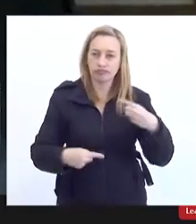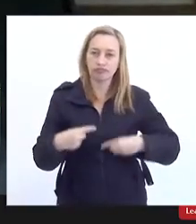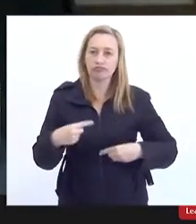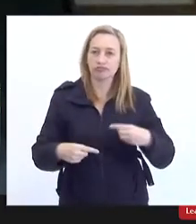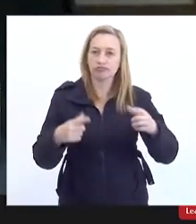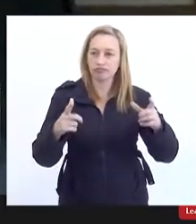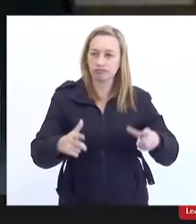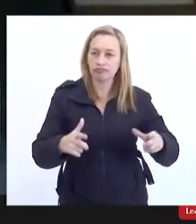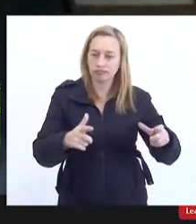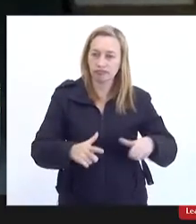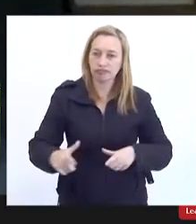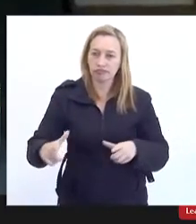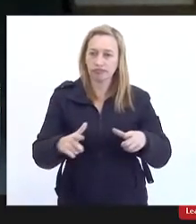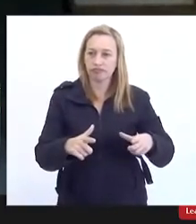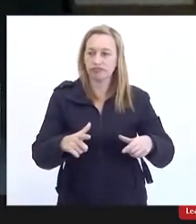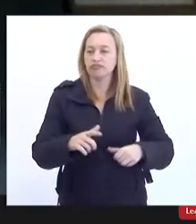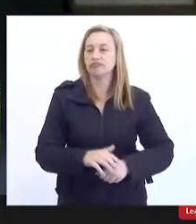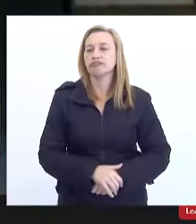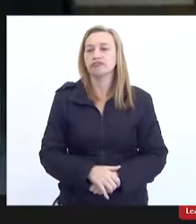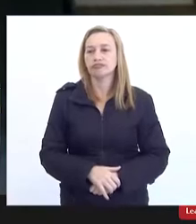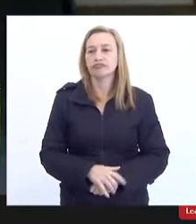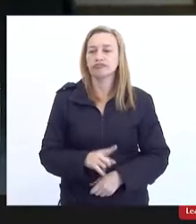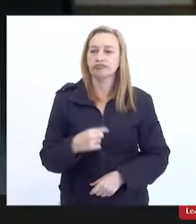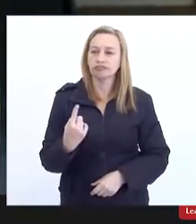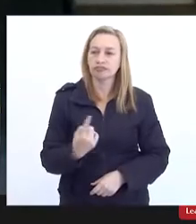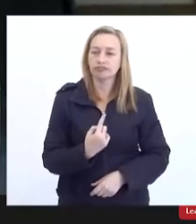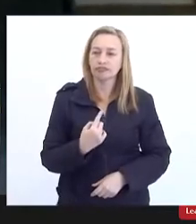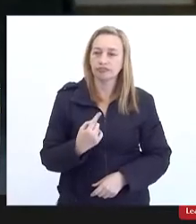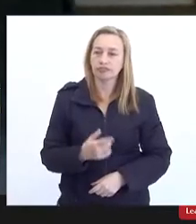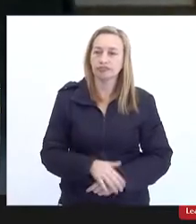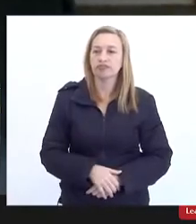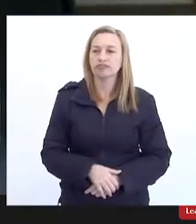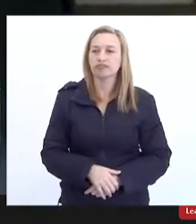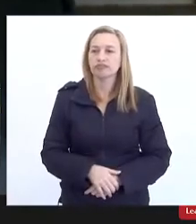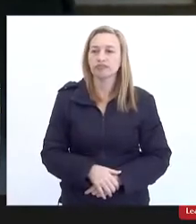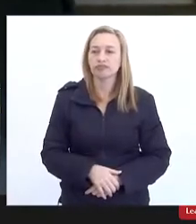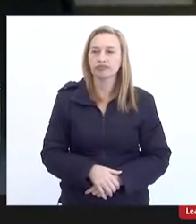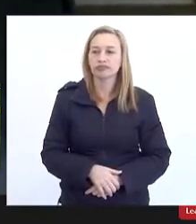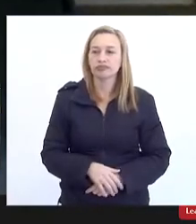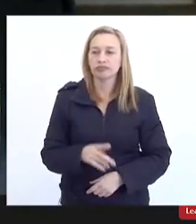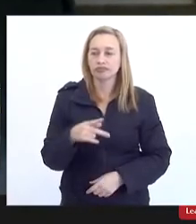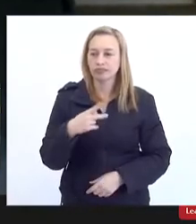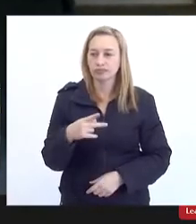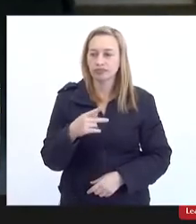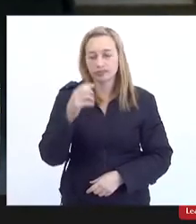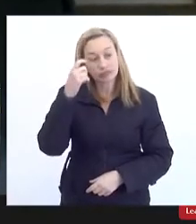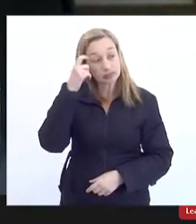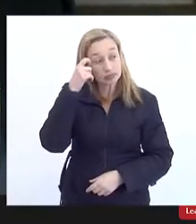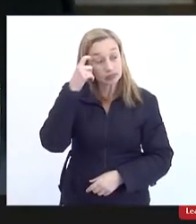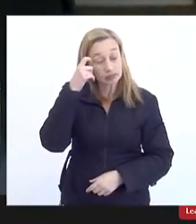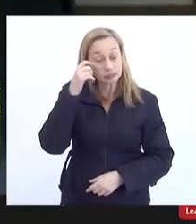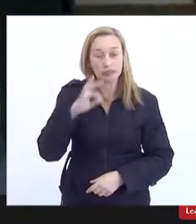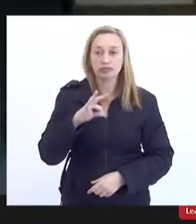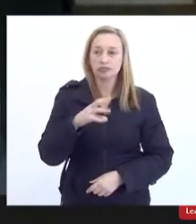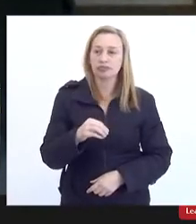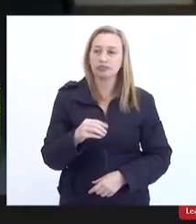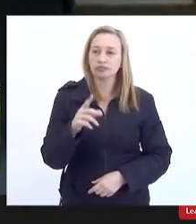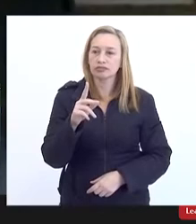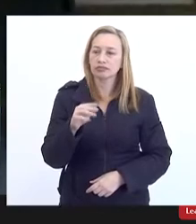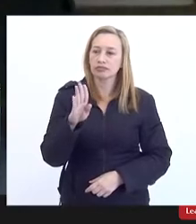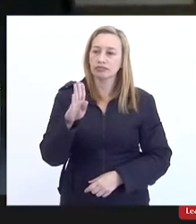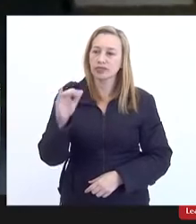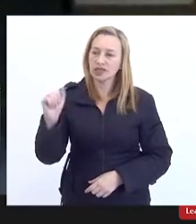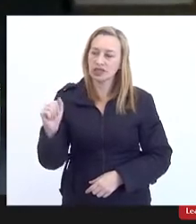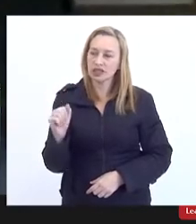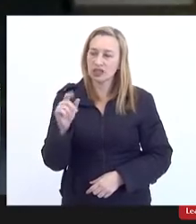territoriais que nós determinamos muitas vezes de forma um pouco aleatória e no fundo tudo é bacia hidrográfica e isso